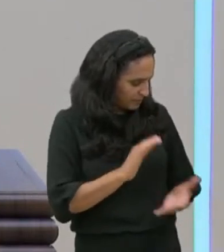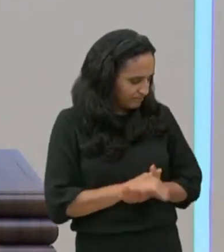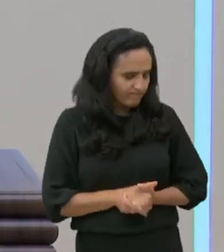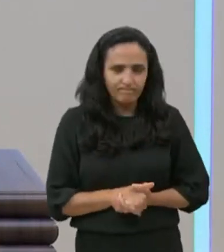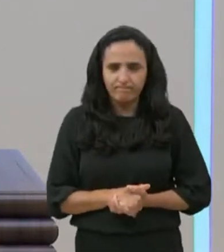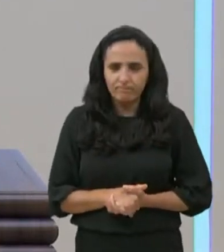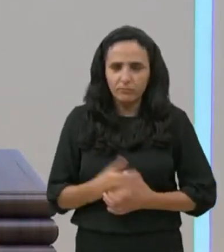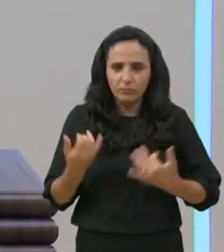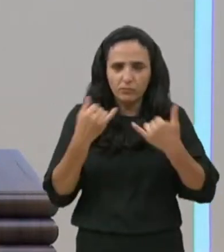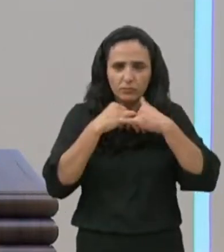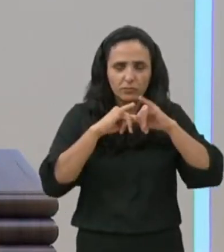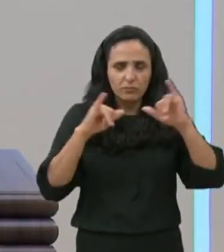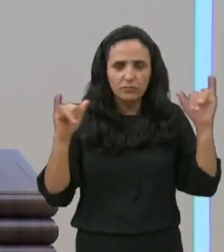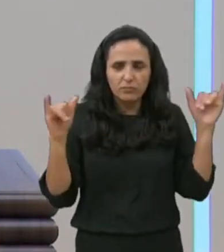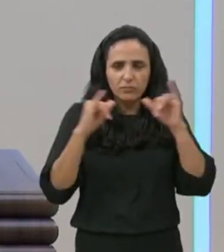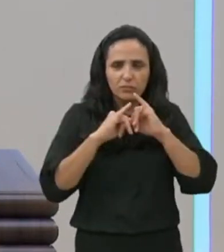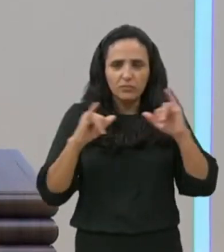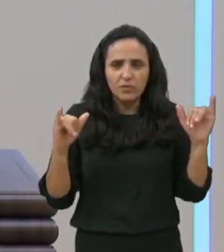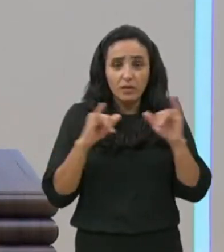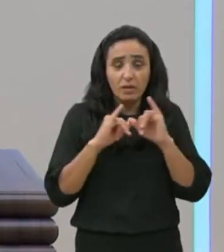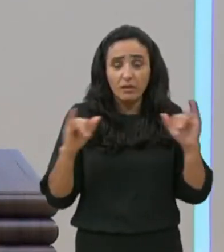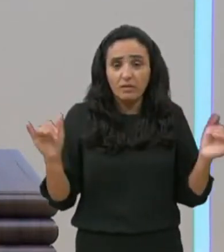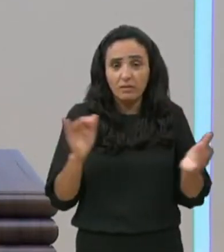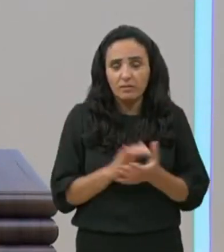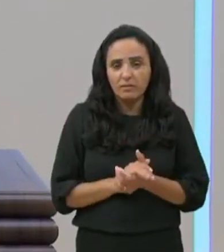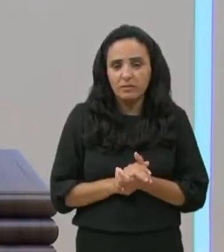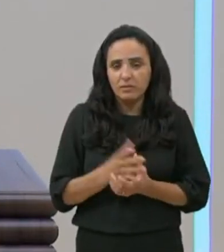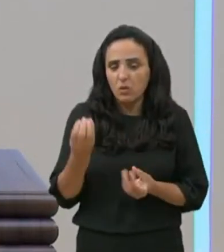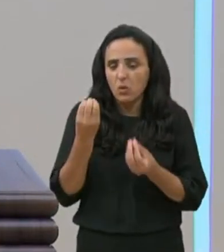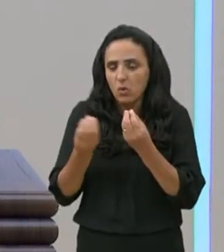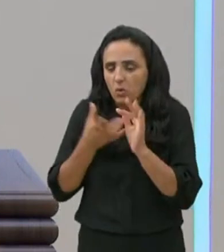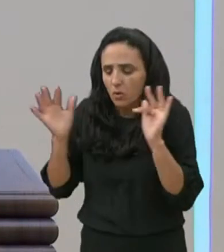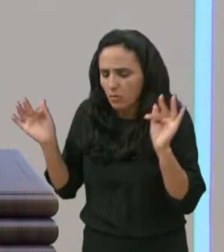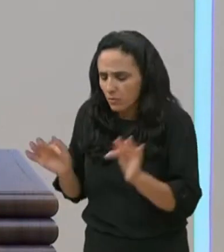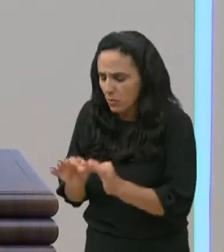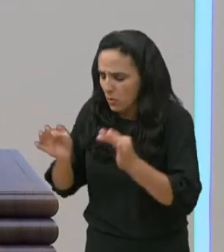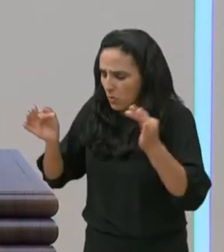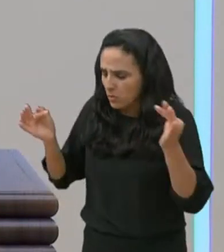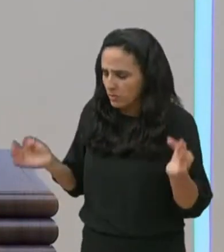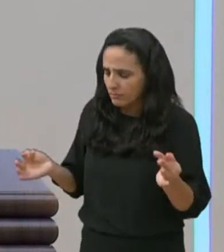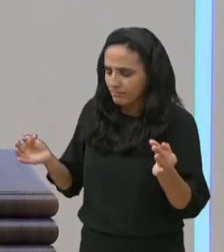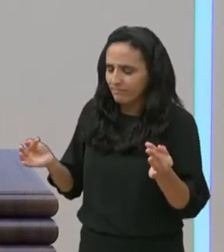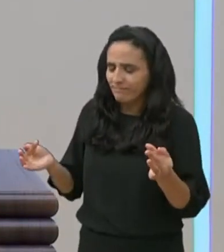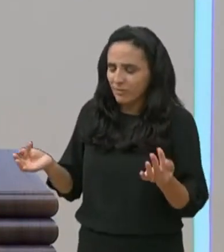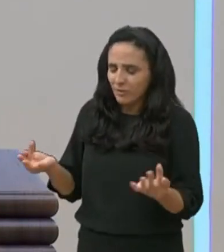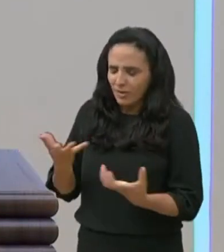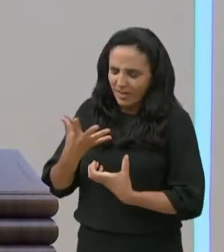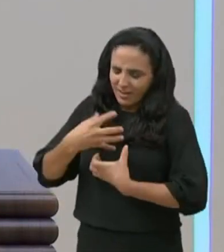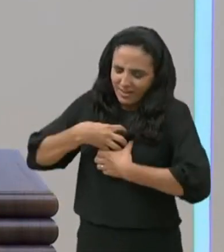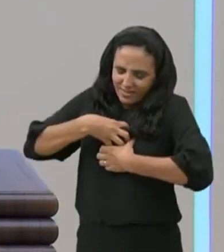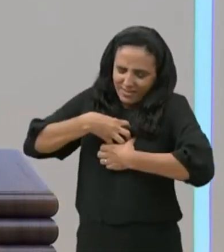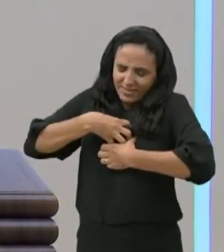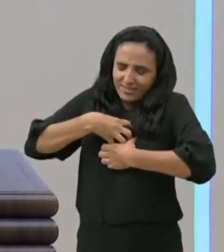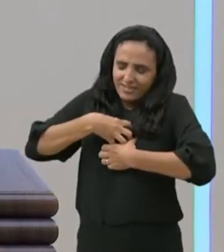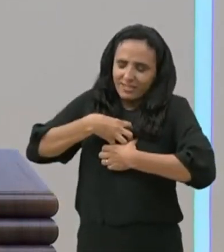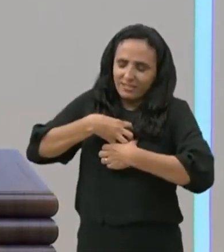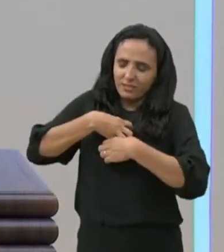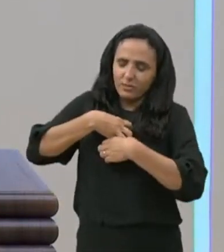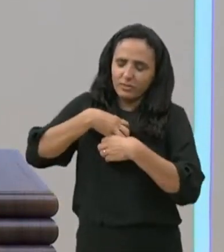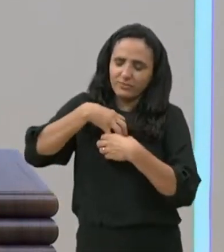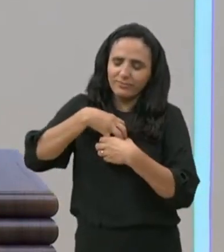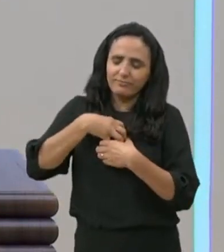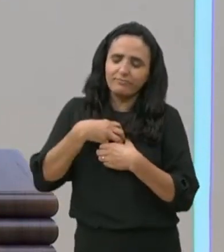eu quero dizer para você, que o ato da humildade, mexe, com o coração de Jesus,